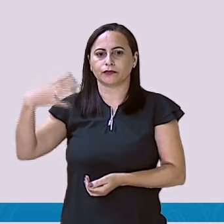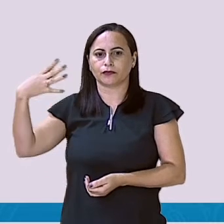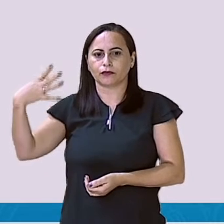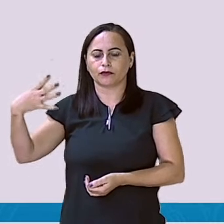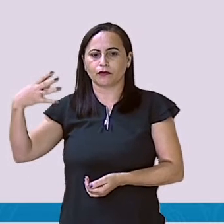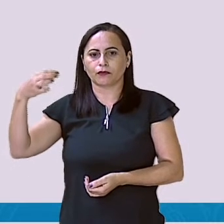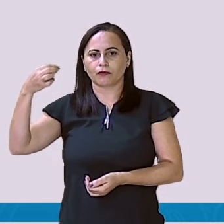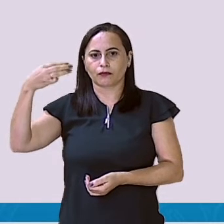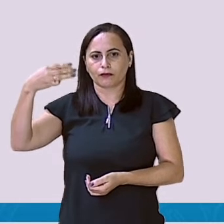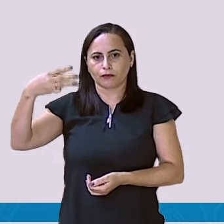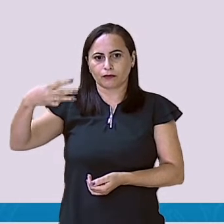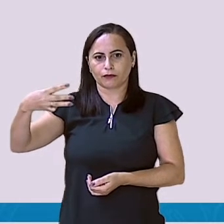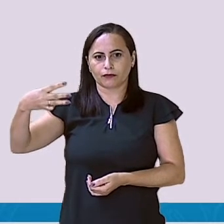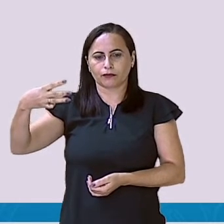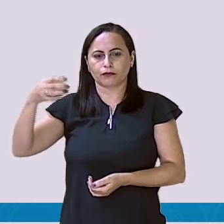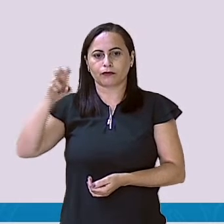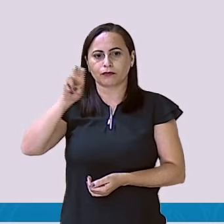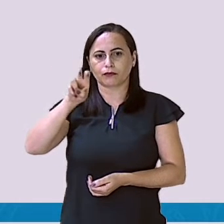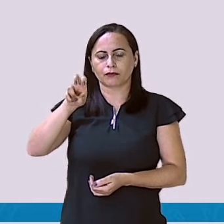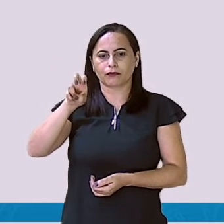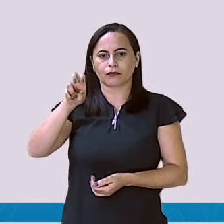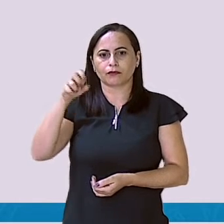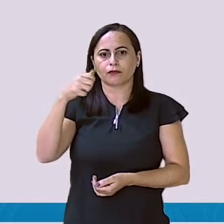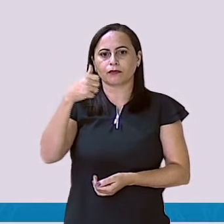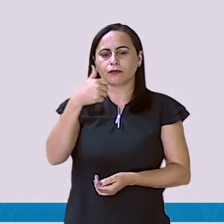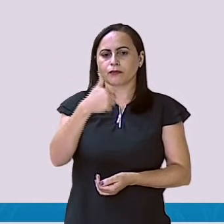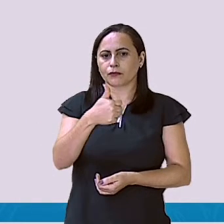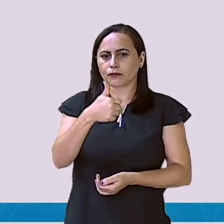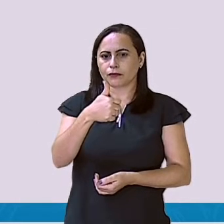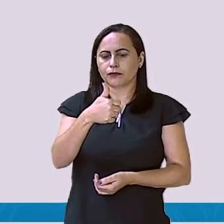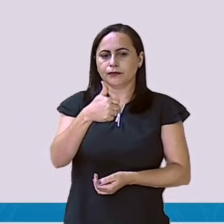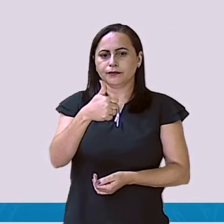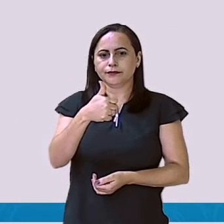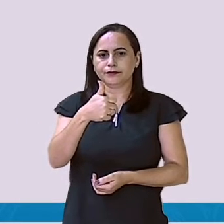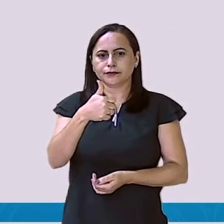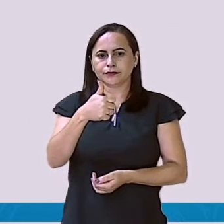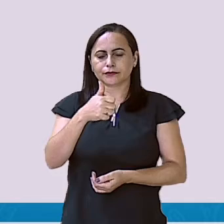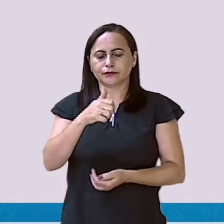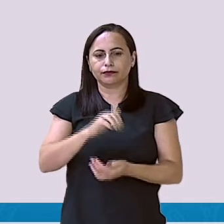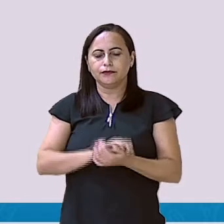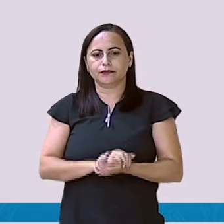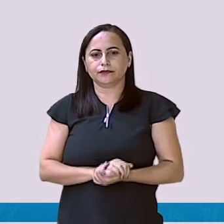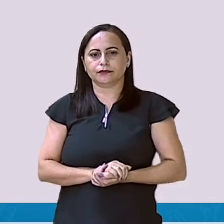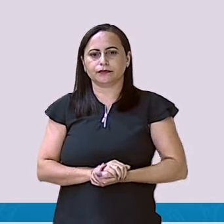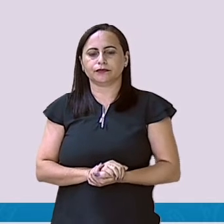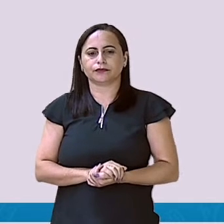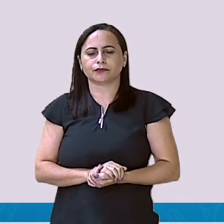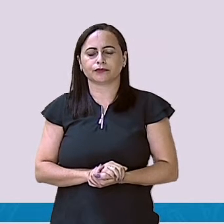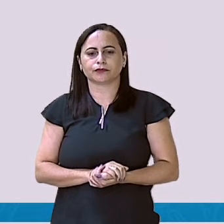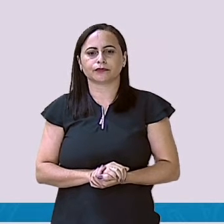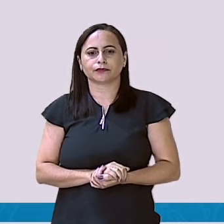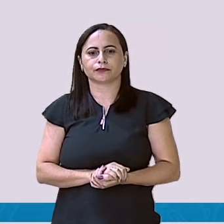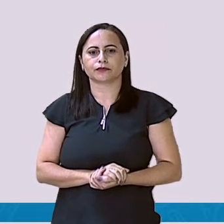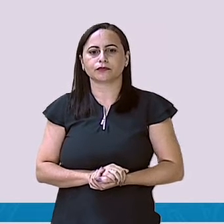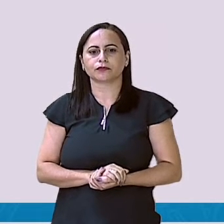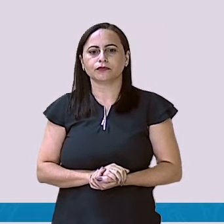unidade debaixo da unidade, tá vendo? E a dezena debaixo da dezena, tá?